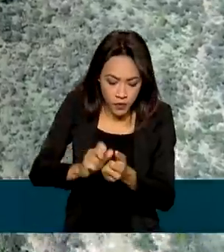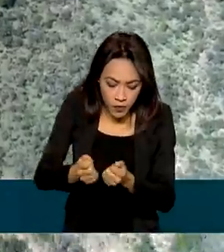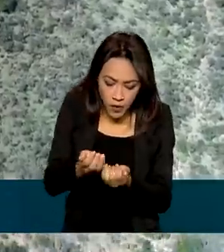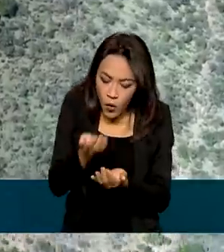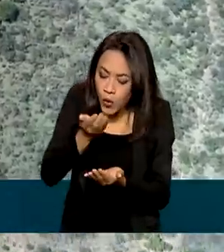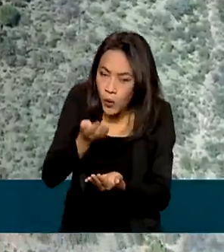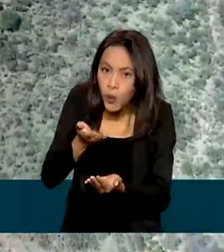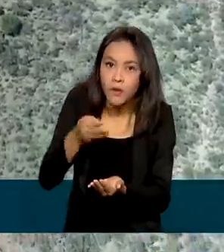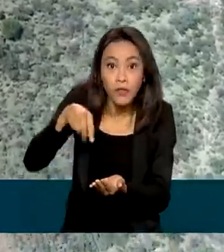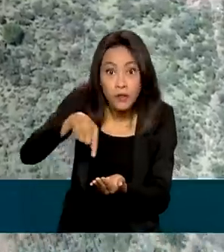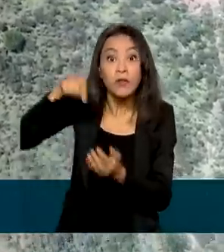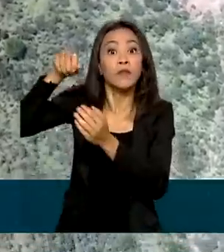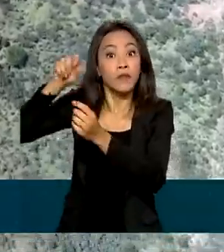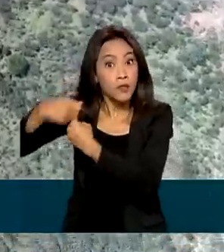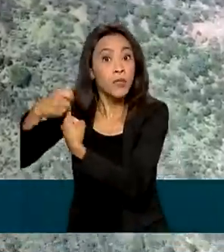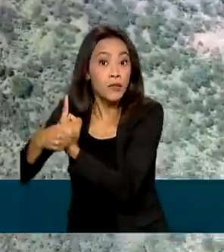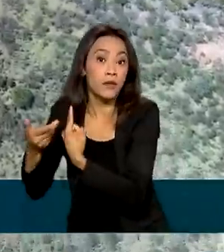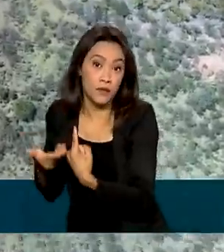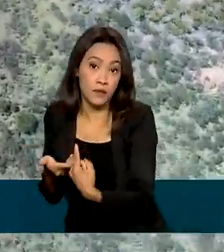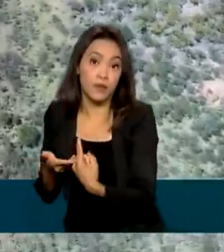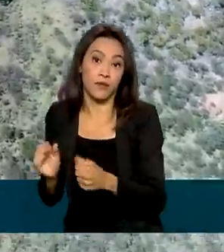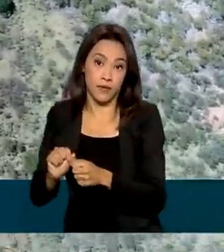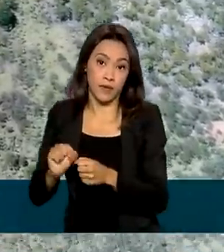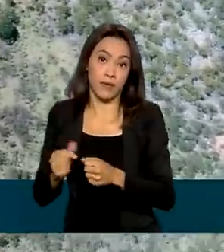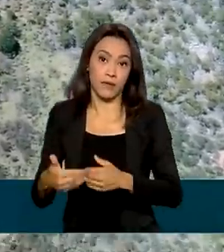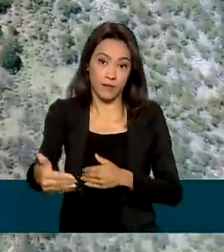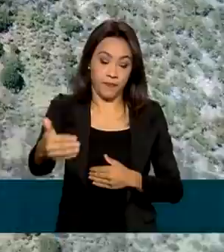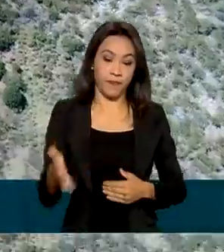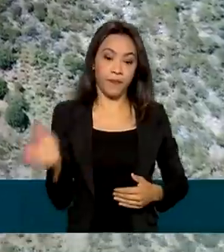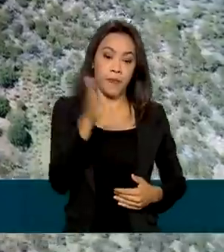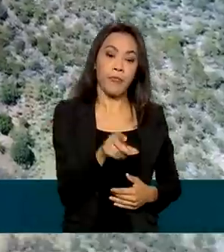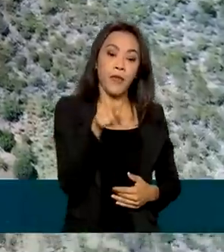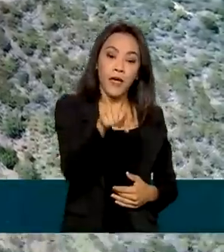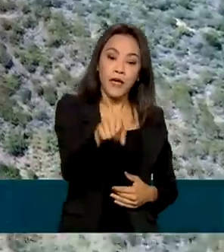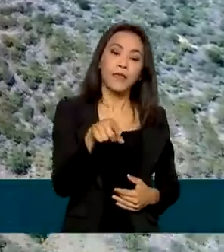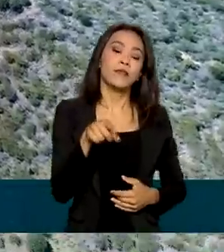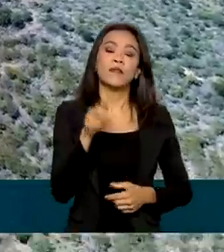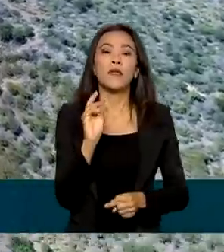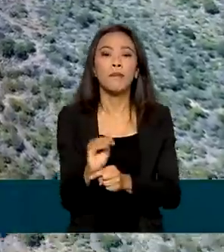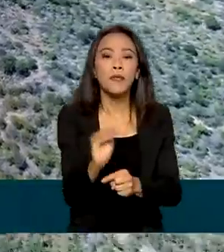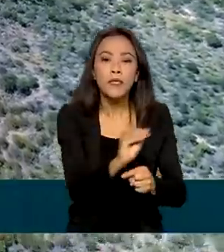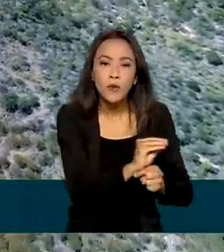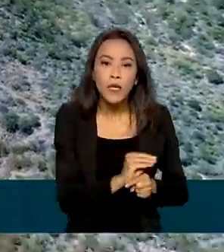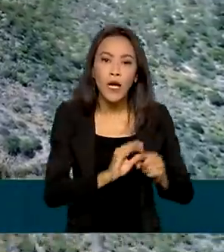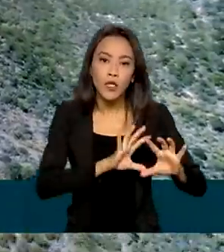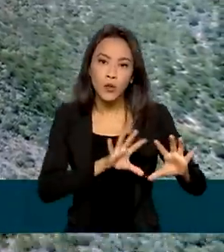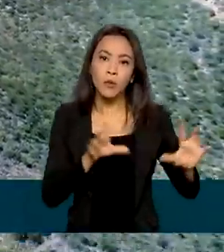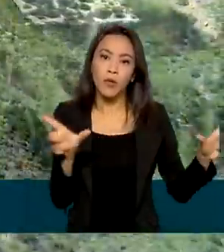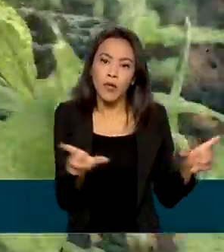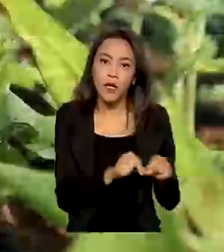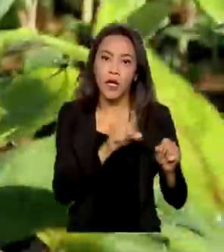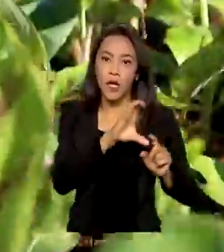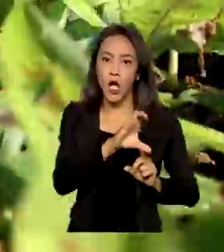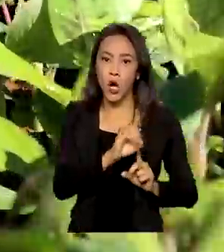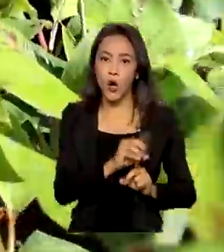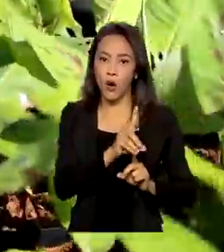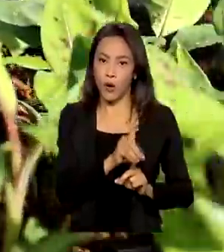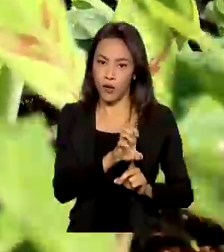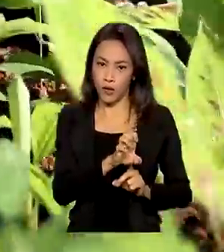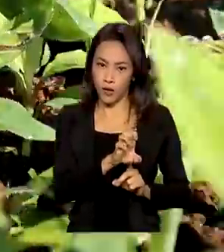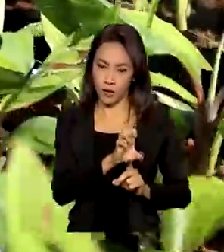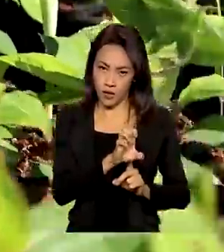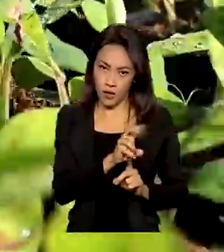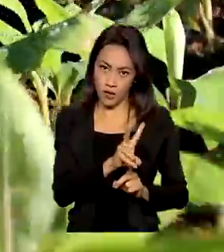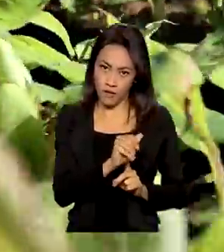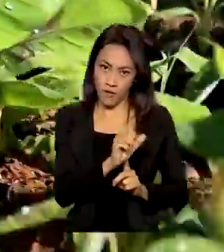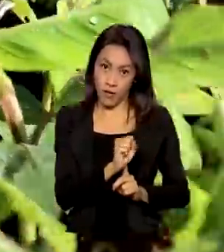2021, os projetos públicos de irrigação, mantidos pela Codevasp na bacia do Rio São Francisco, produziram mais de